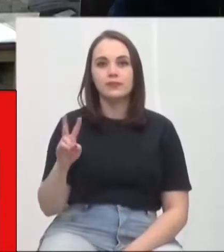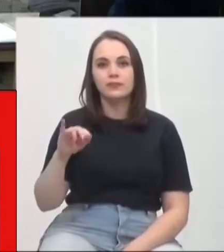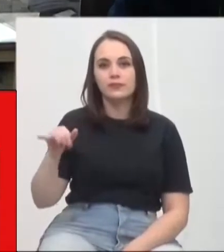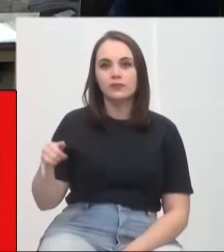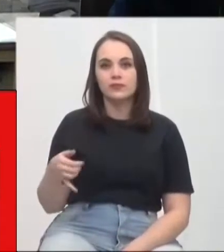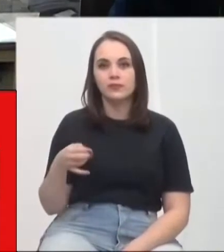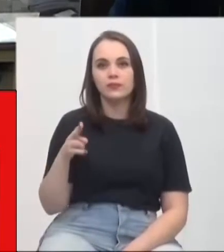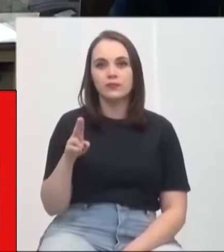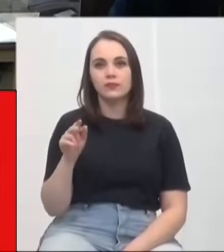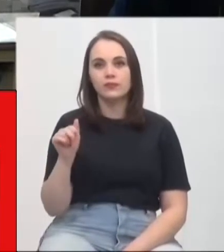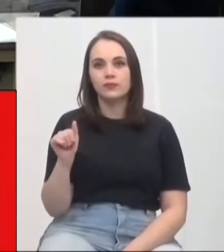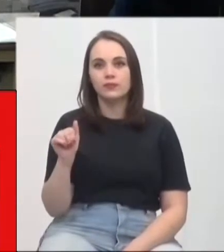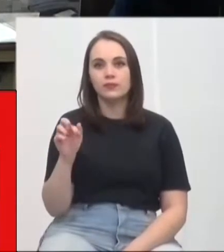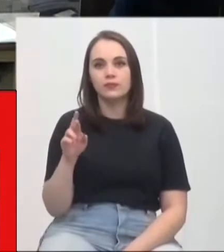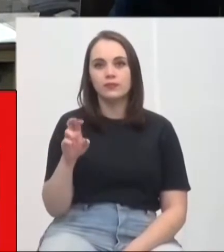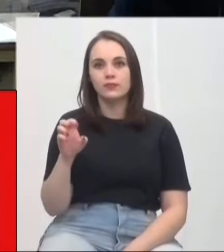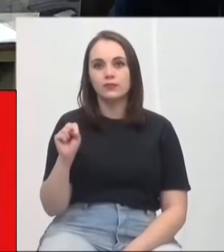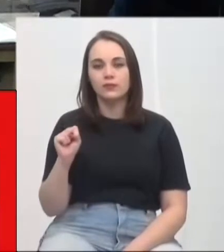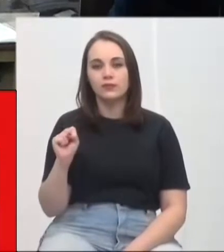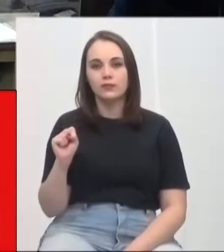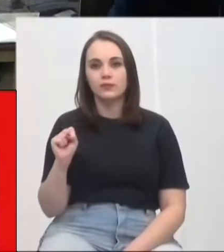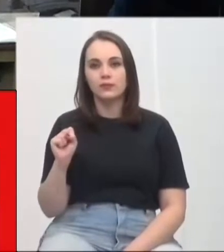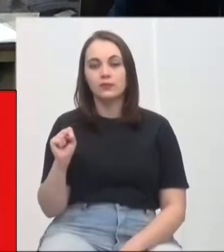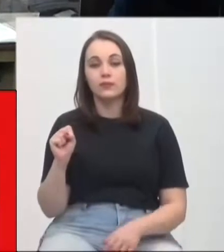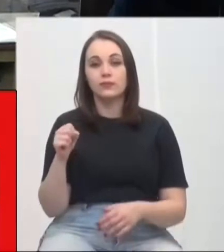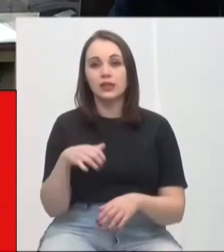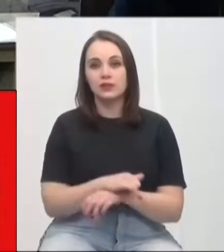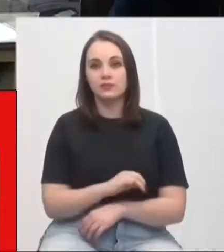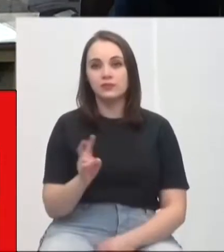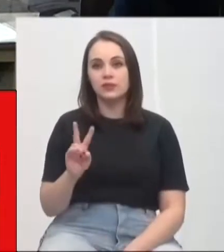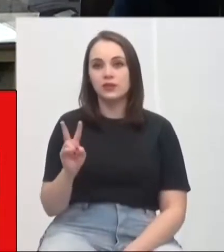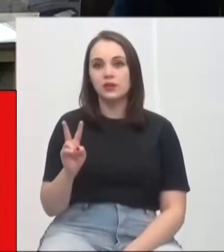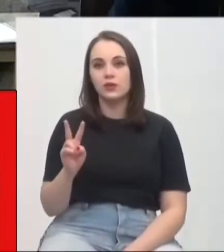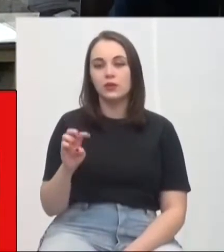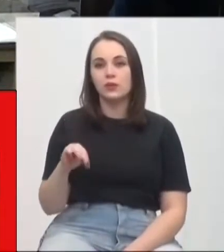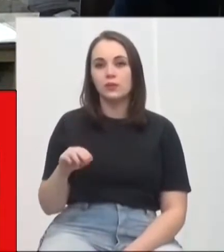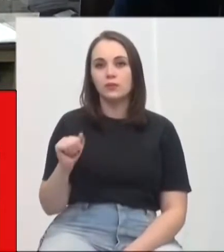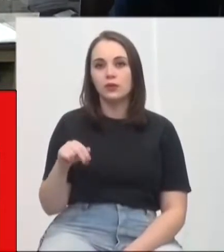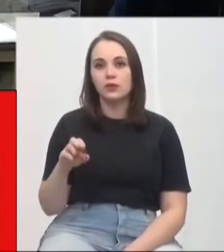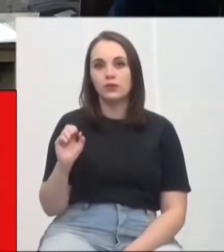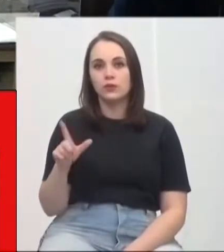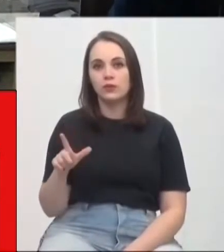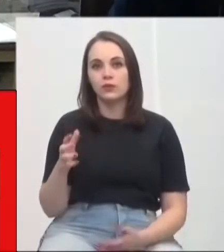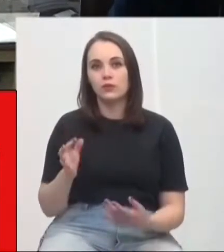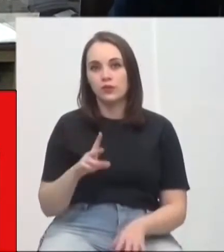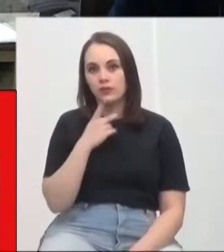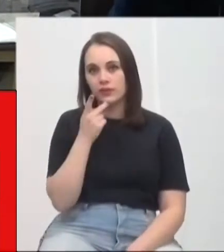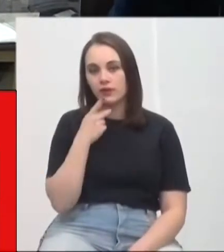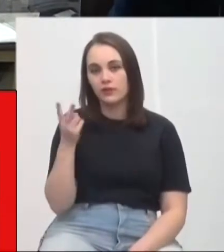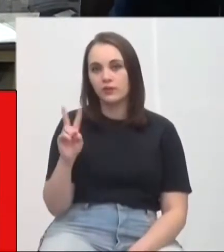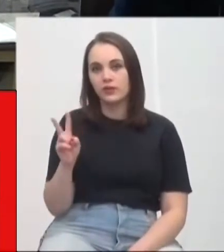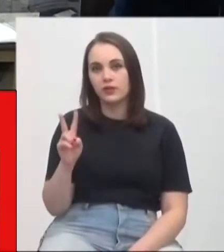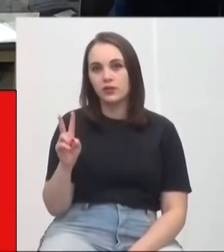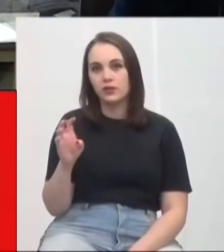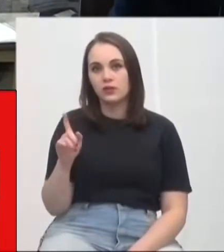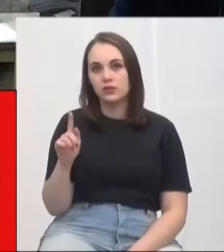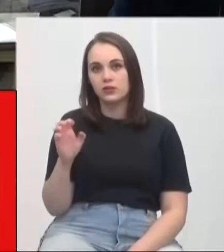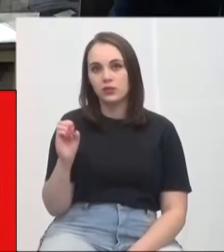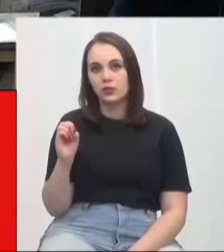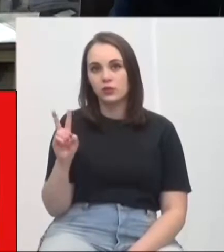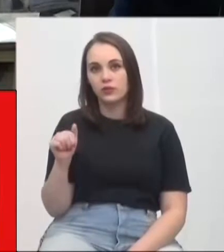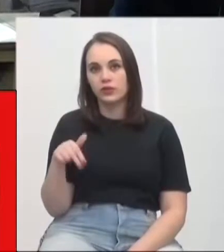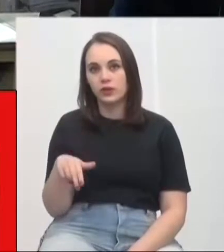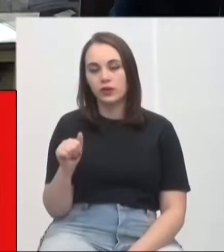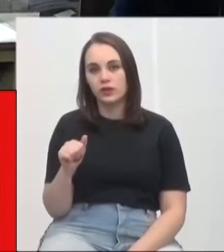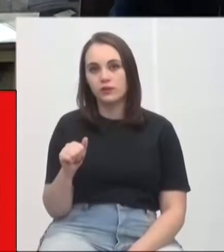de Jesus, ausente. Com a palavra o vereador Manoel Rosengui. Declina. Com a palavra a vereadora Giovanna Mondardo.